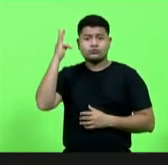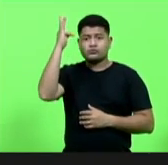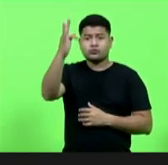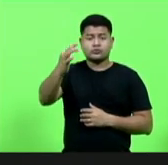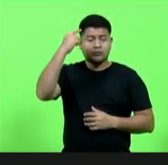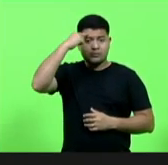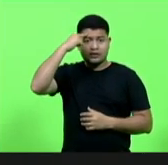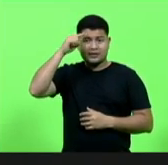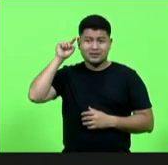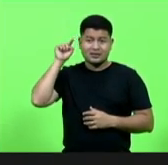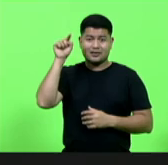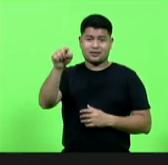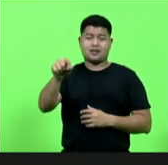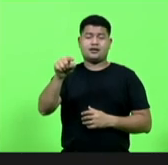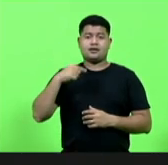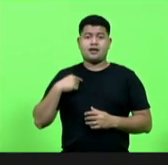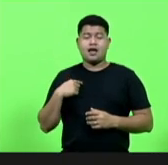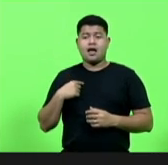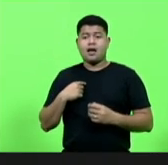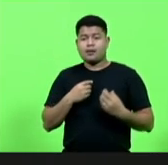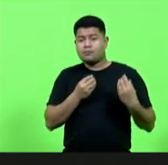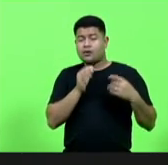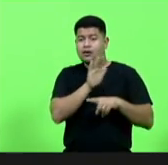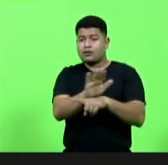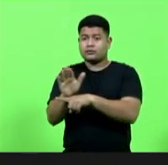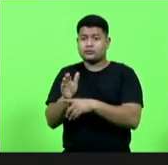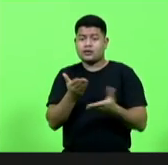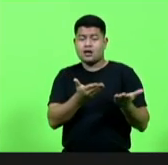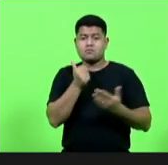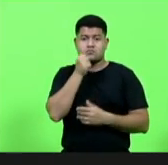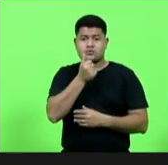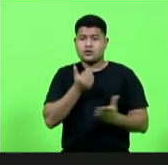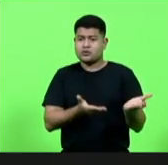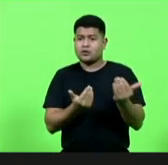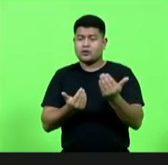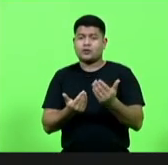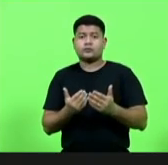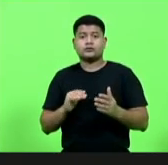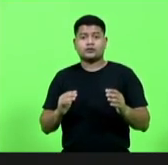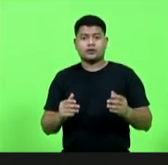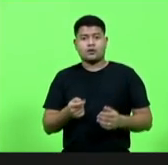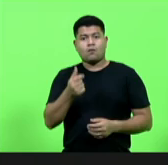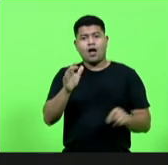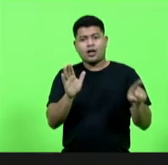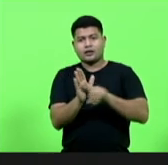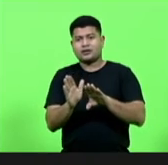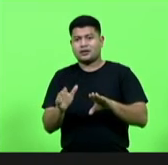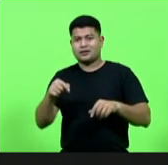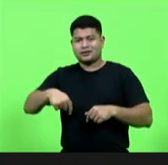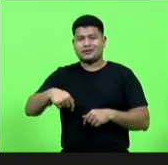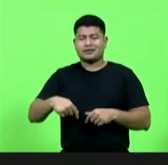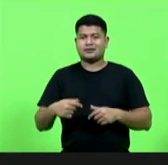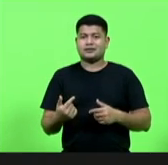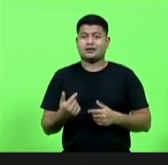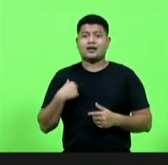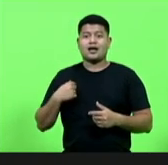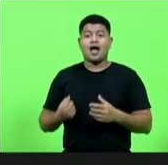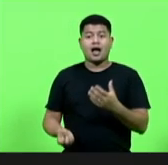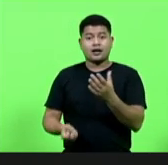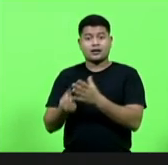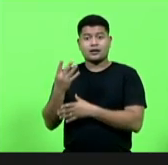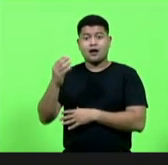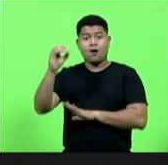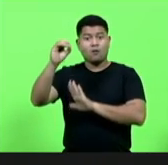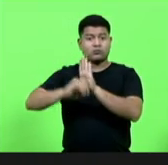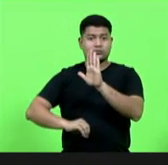novas gerações de meninas e jovens que estão chegando por aí. É para que possamos criar oficialmente a Procuradoria.